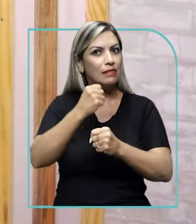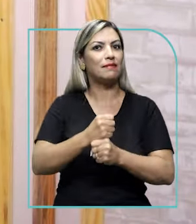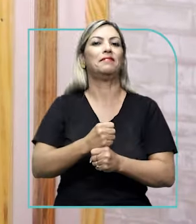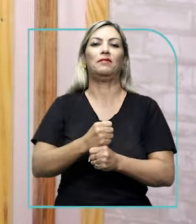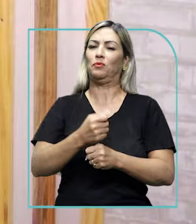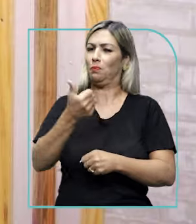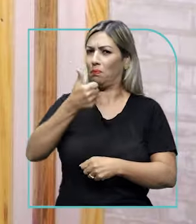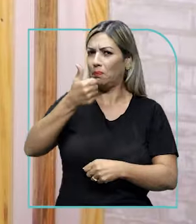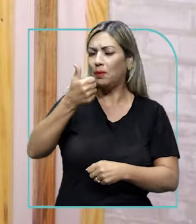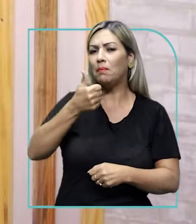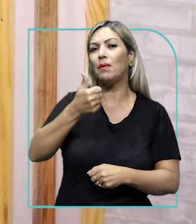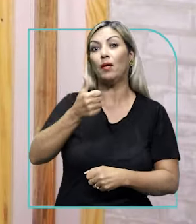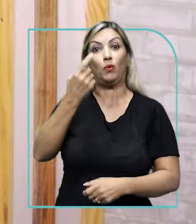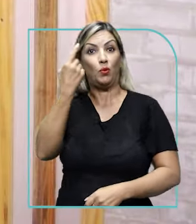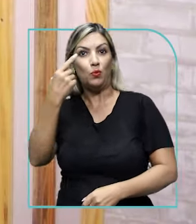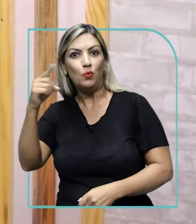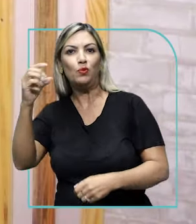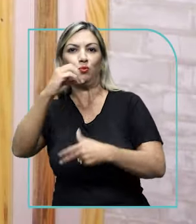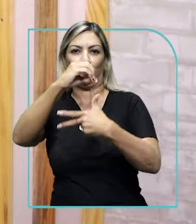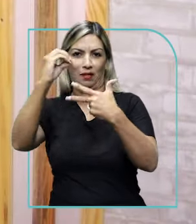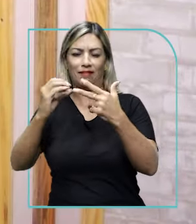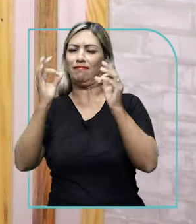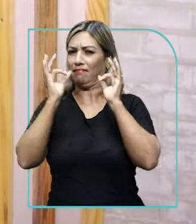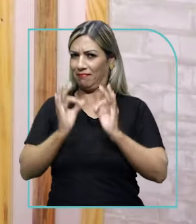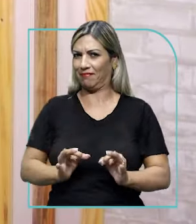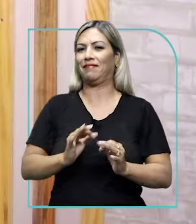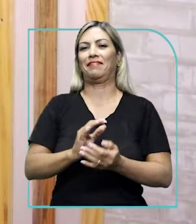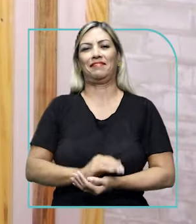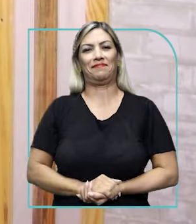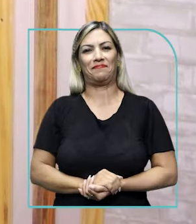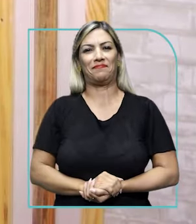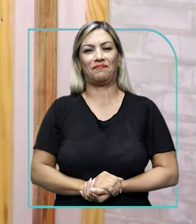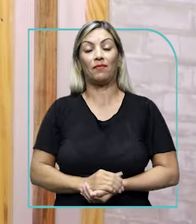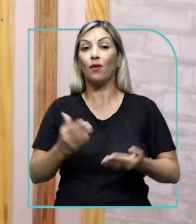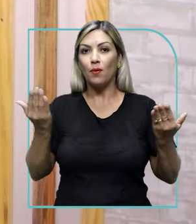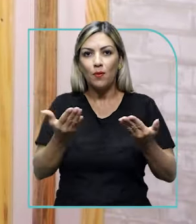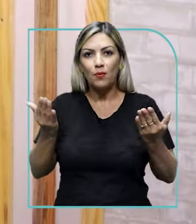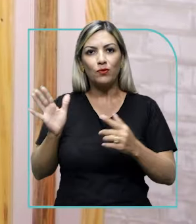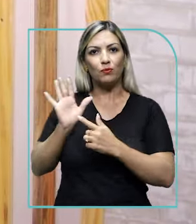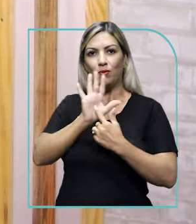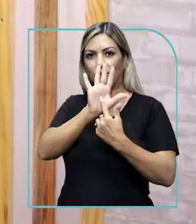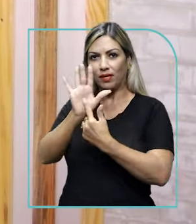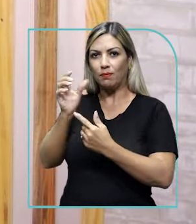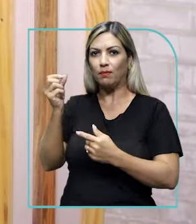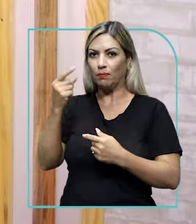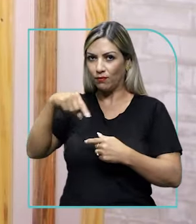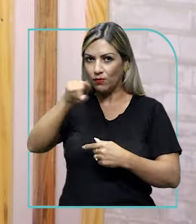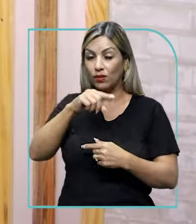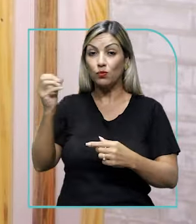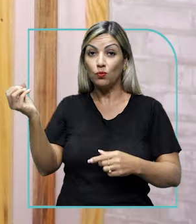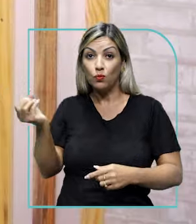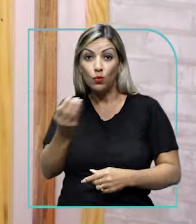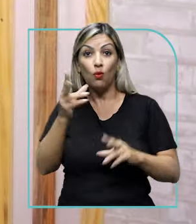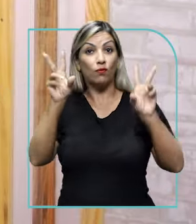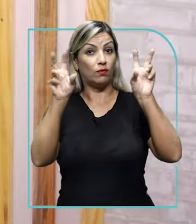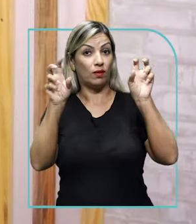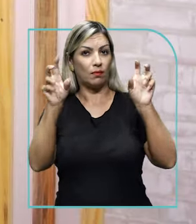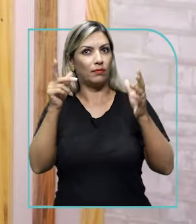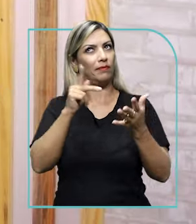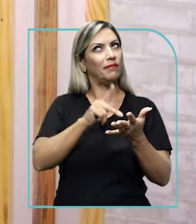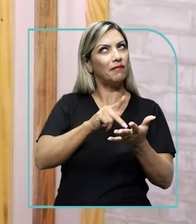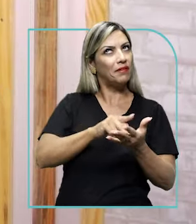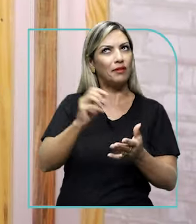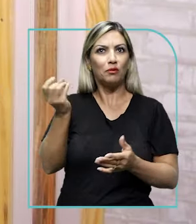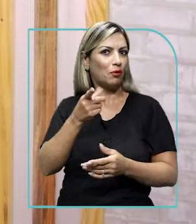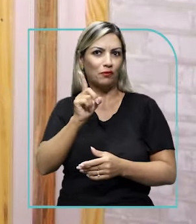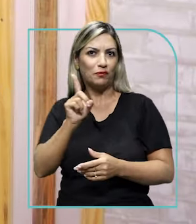ser o seu primeiro e último Enem, eu tenho certeza disso. Hoje eu tô trazendo um novo tema, que na verdade não tem nada de novo,